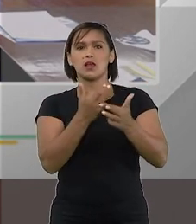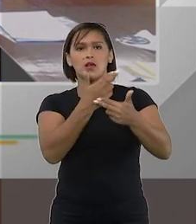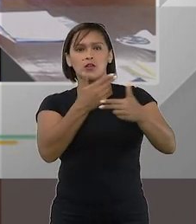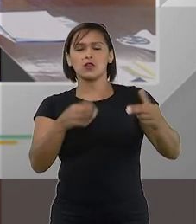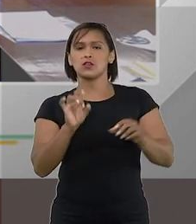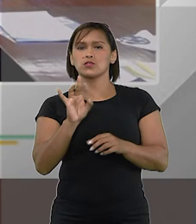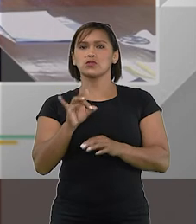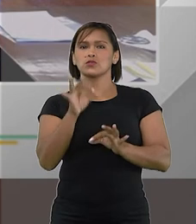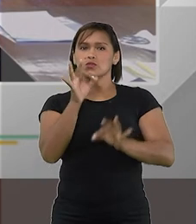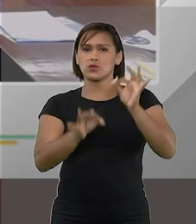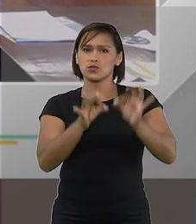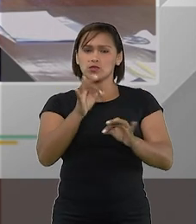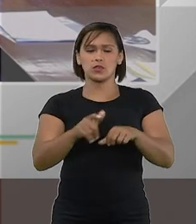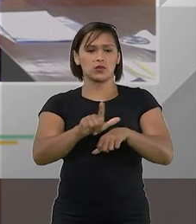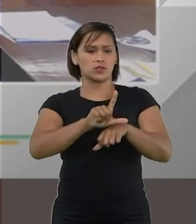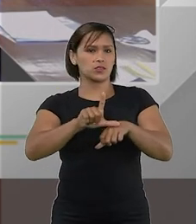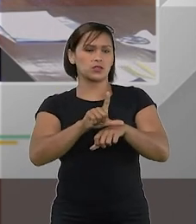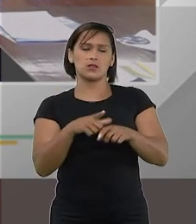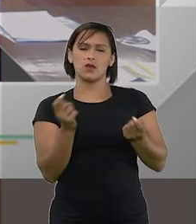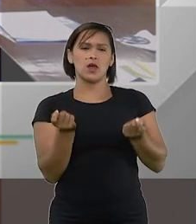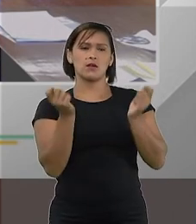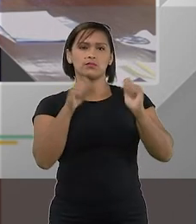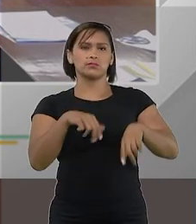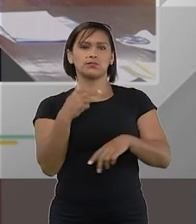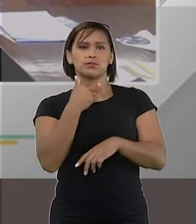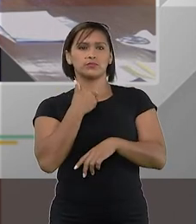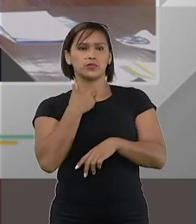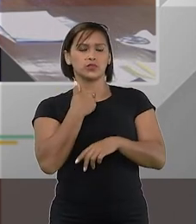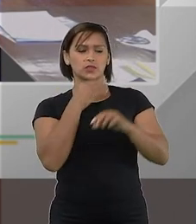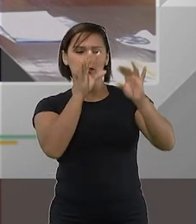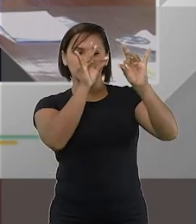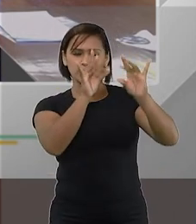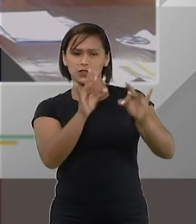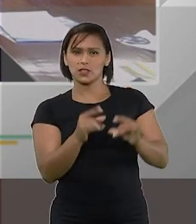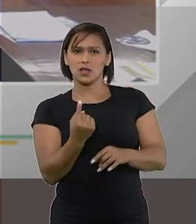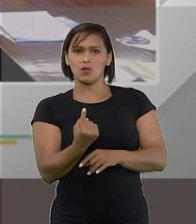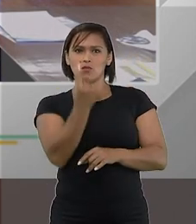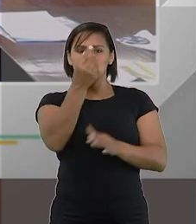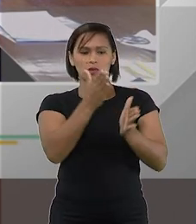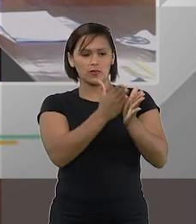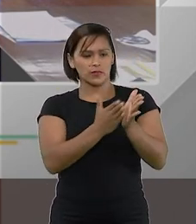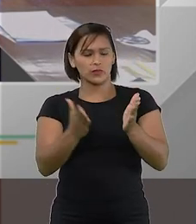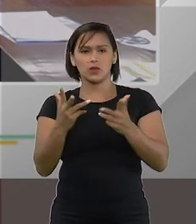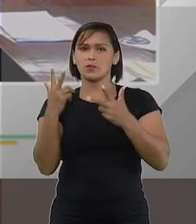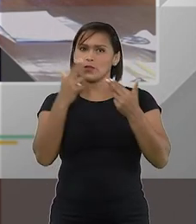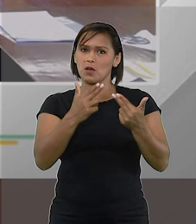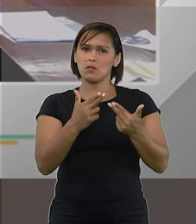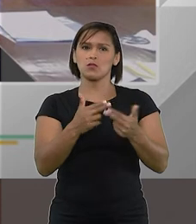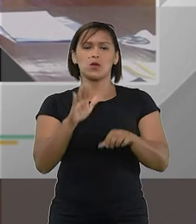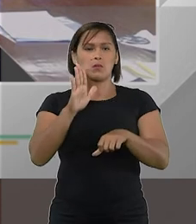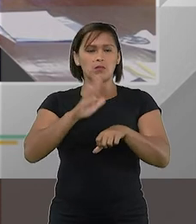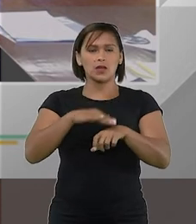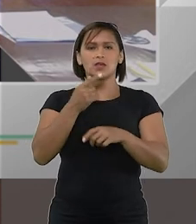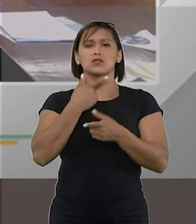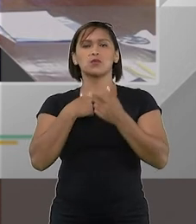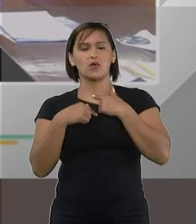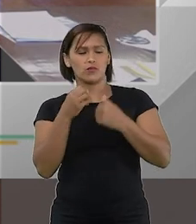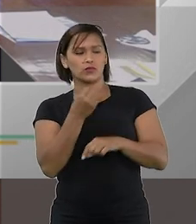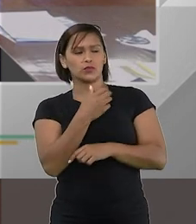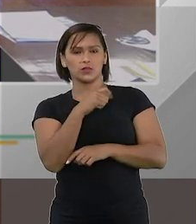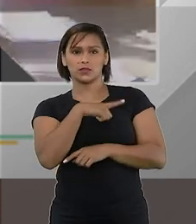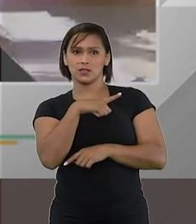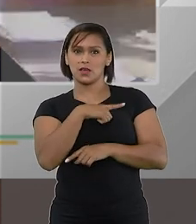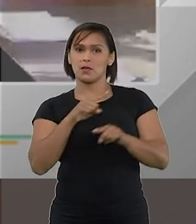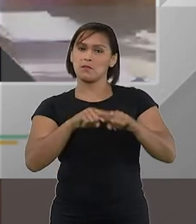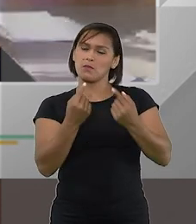só o judiciário o legislador não tem condições de tratar de tudo a um só tempo por mais que ele queira e tem a sua mão a